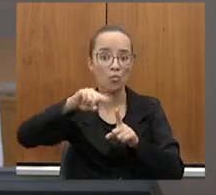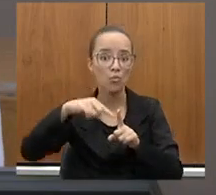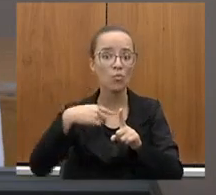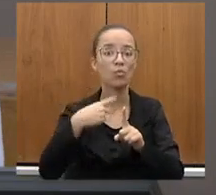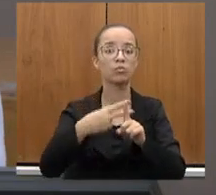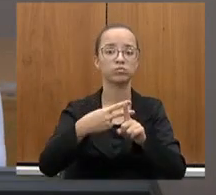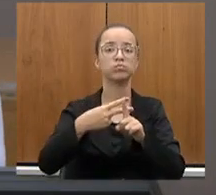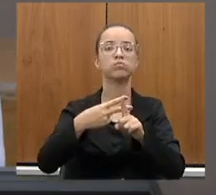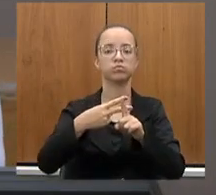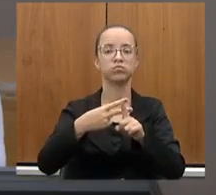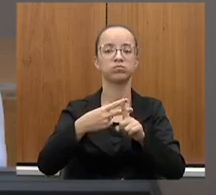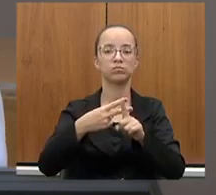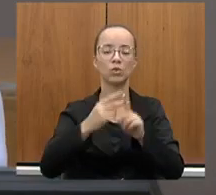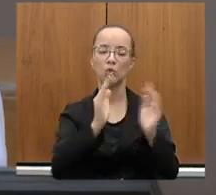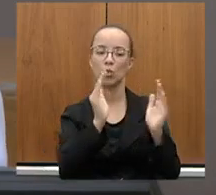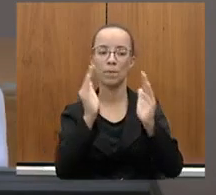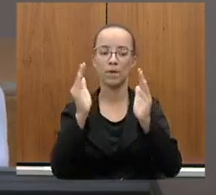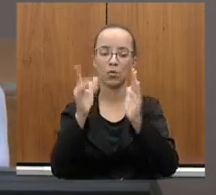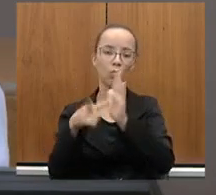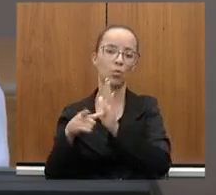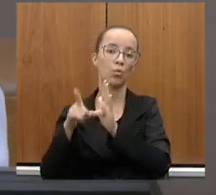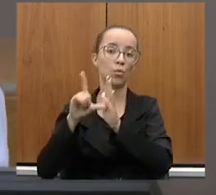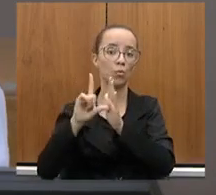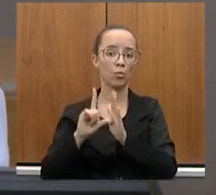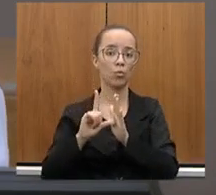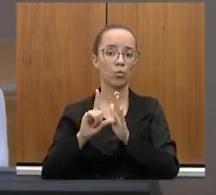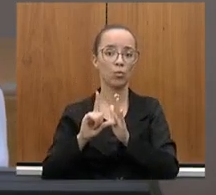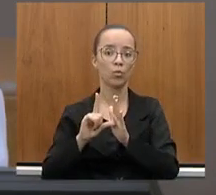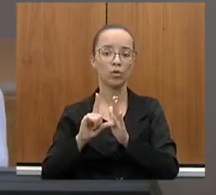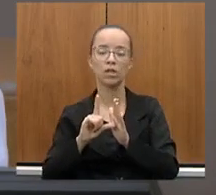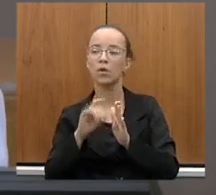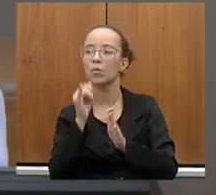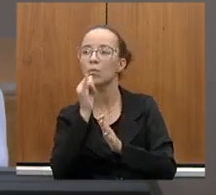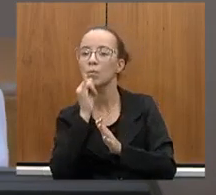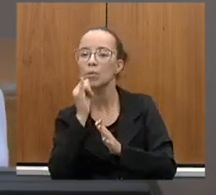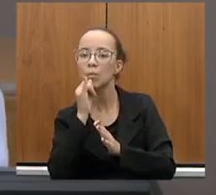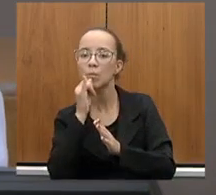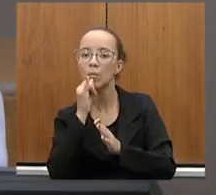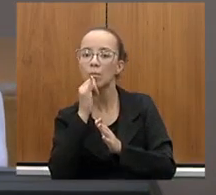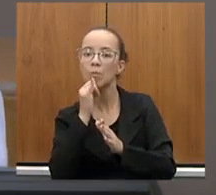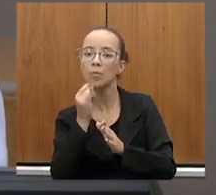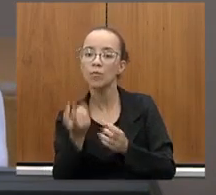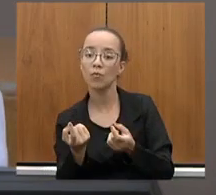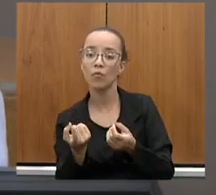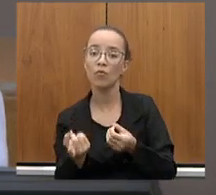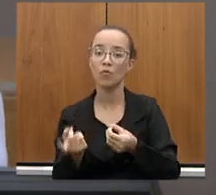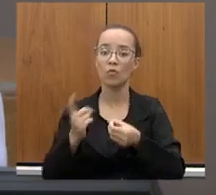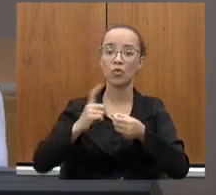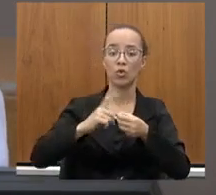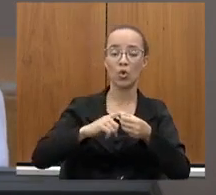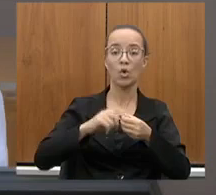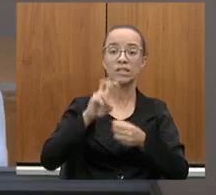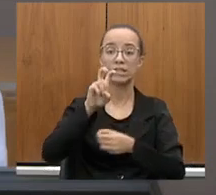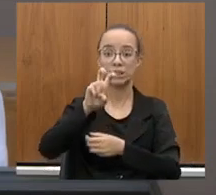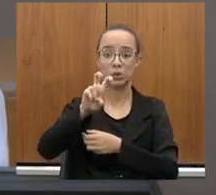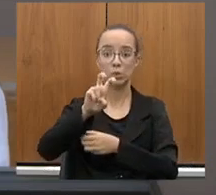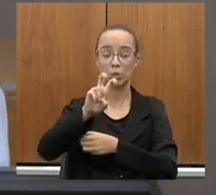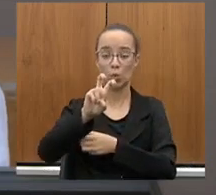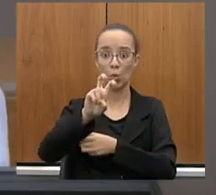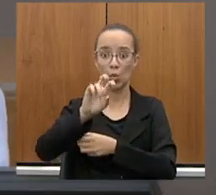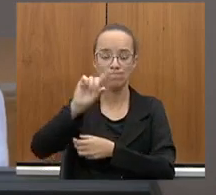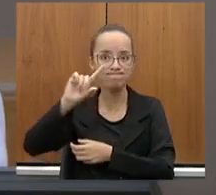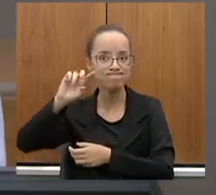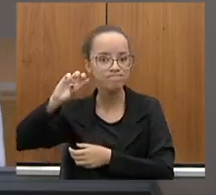baixas contábeis do período anterior, viabilizando a devolução de mais de 20 milhões aos cofres públicos.